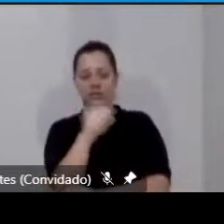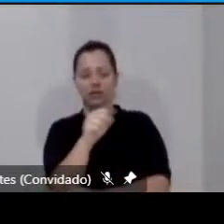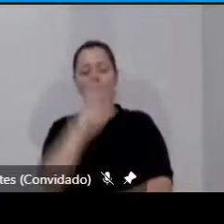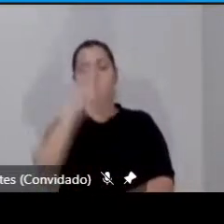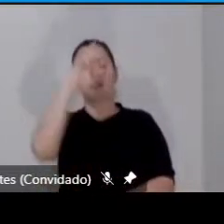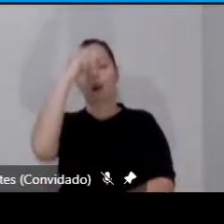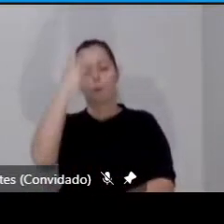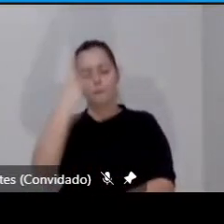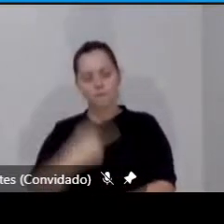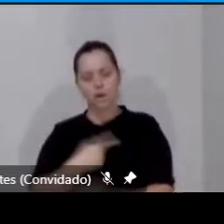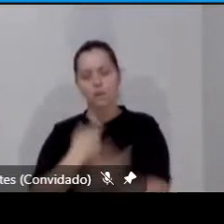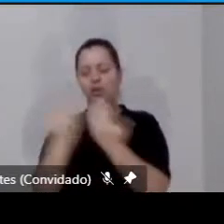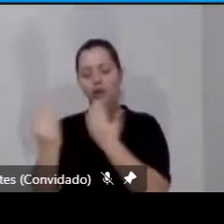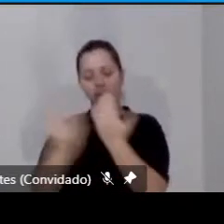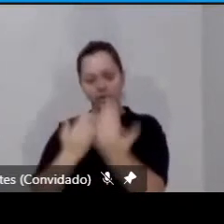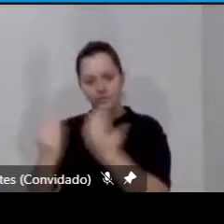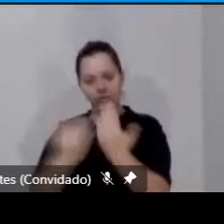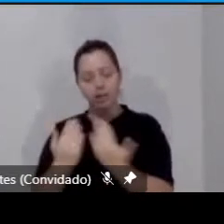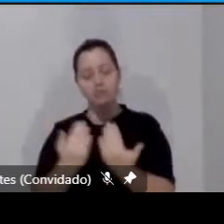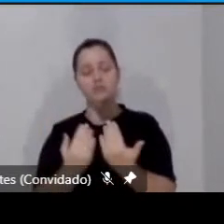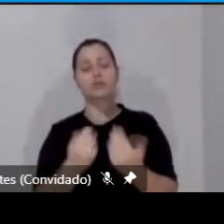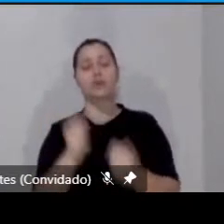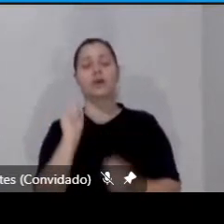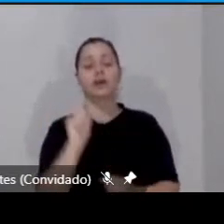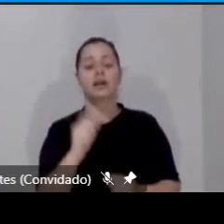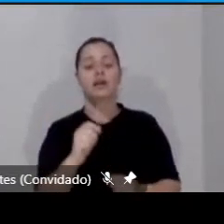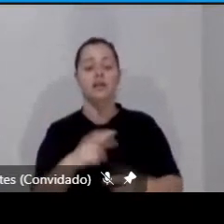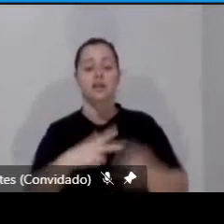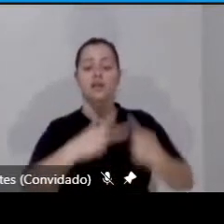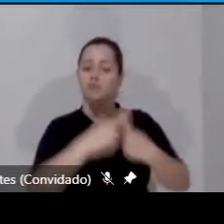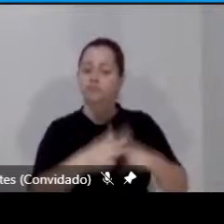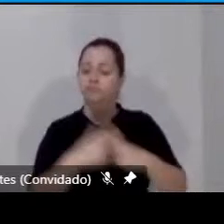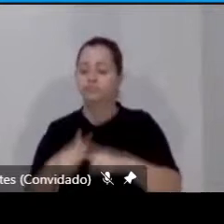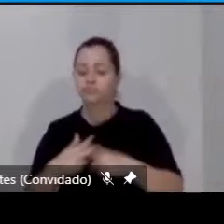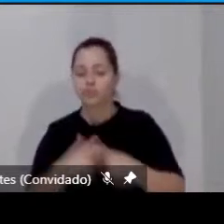reflexo de um sistema em funcionamento. O próximo.